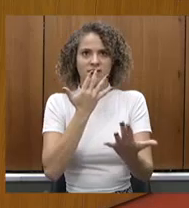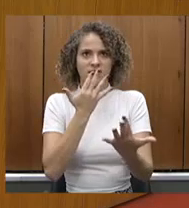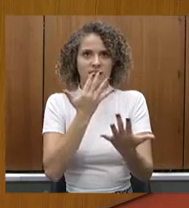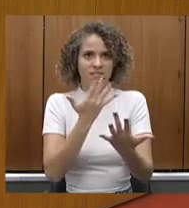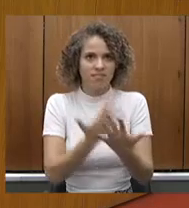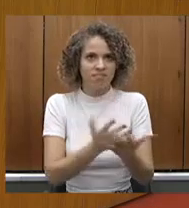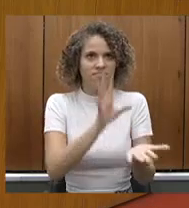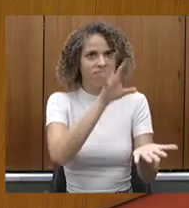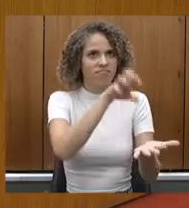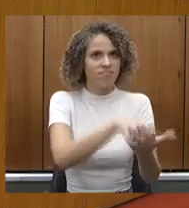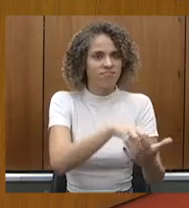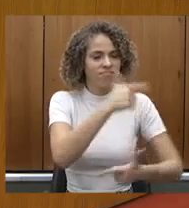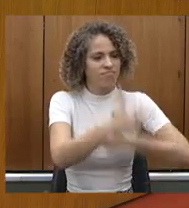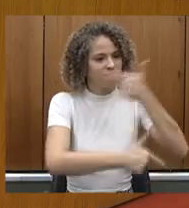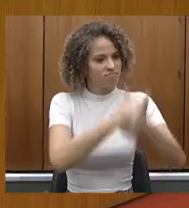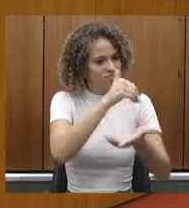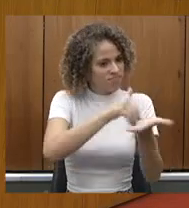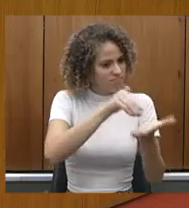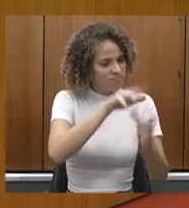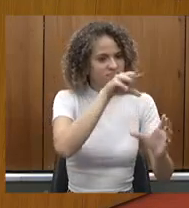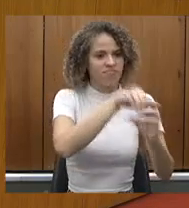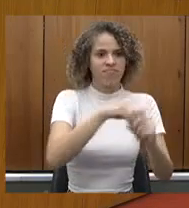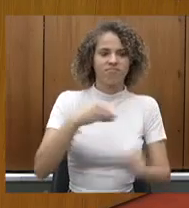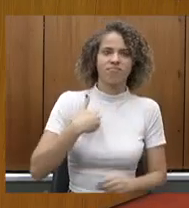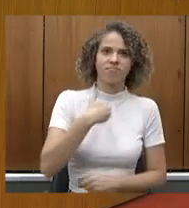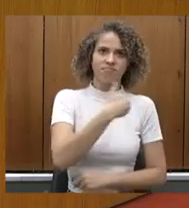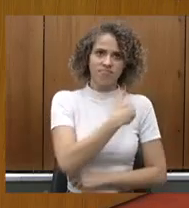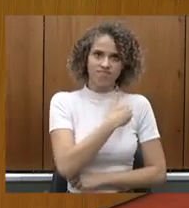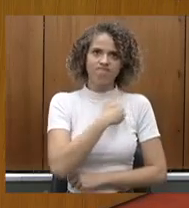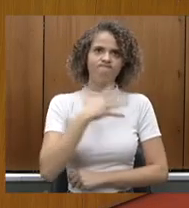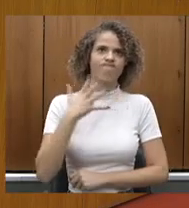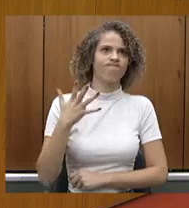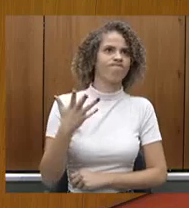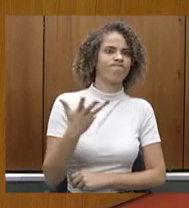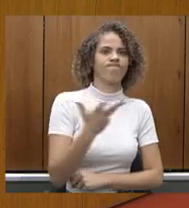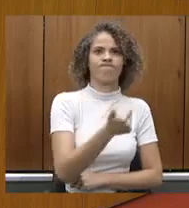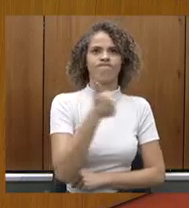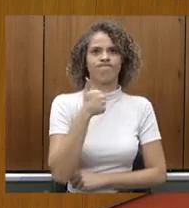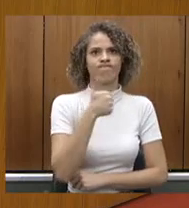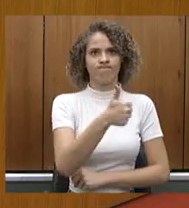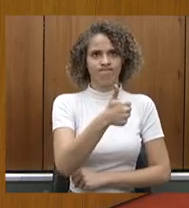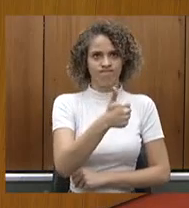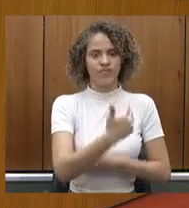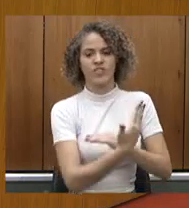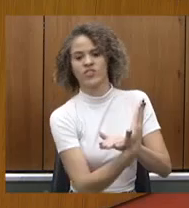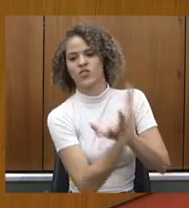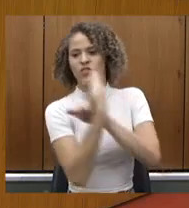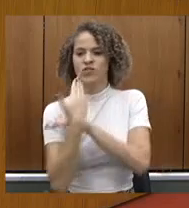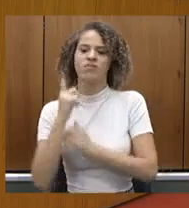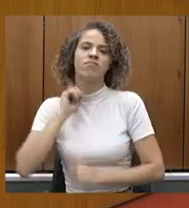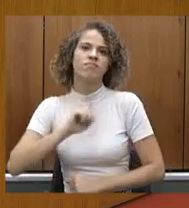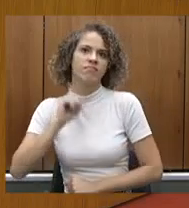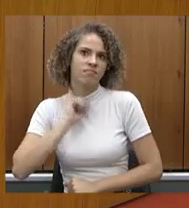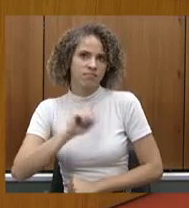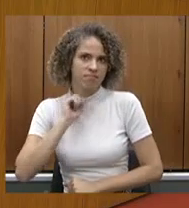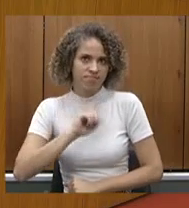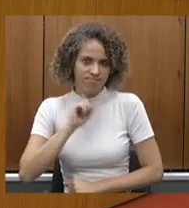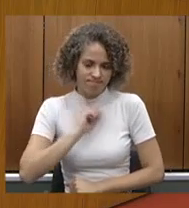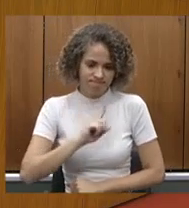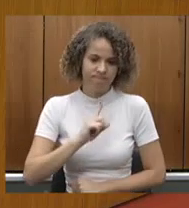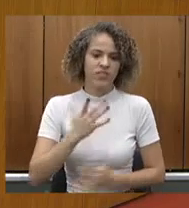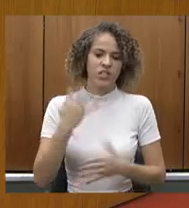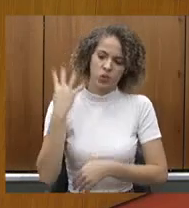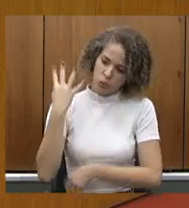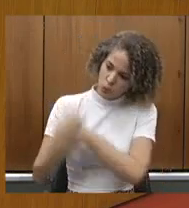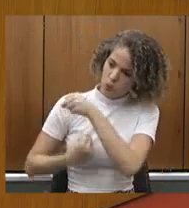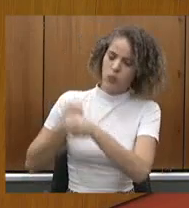fantástica da Secretaria de Saúde que tem sido o socorro das nossas Minas Gerais nesses últimos quatro